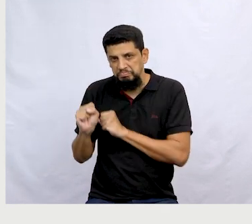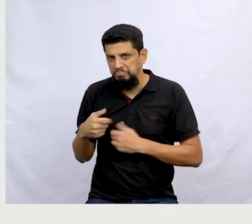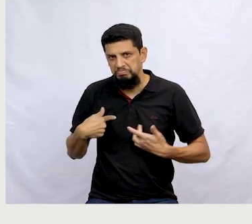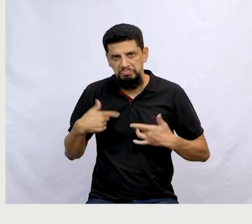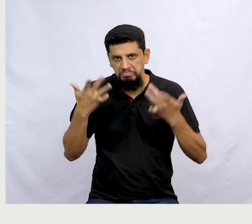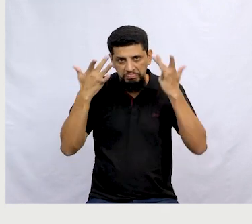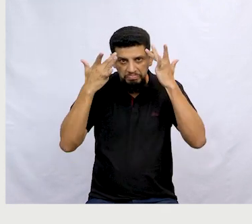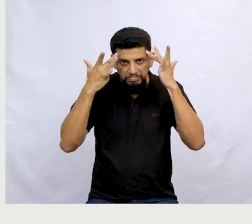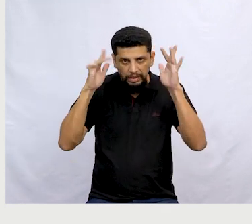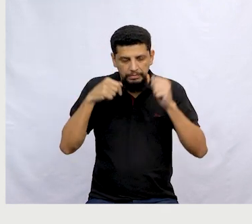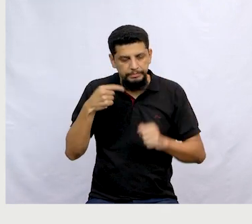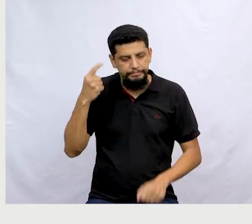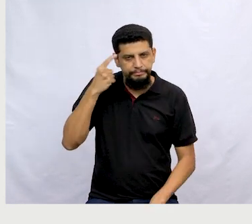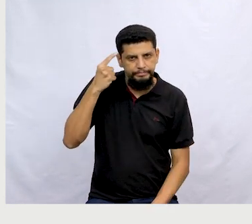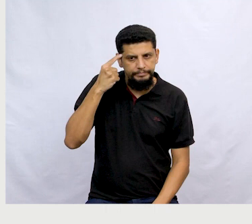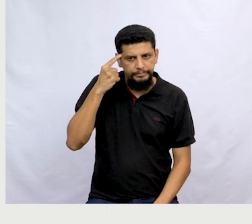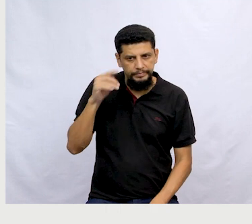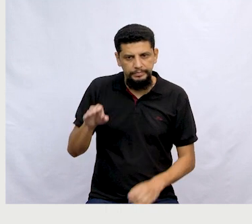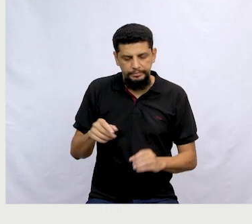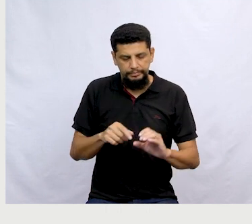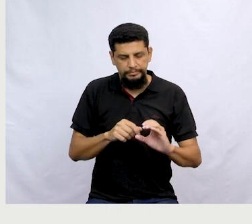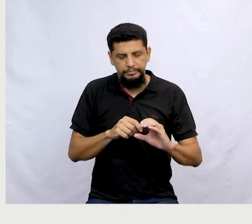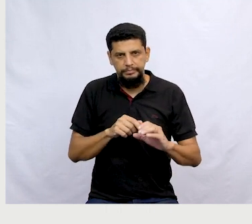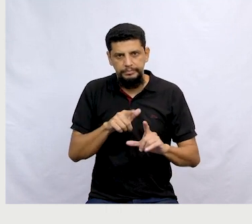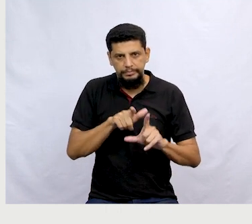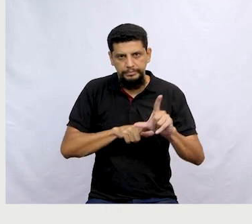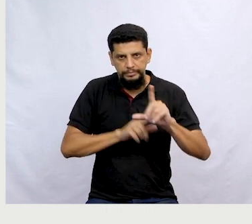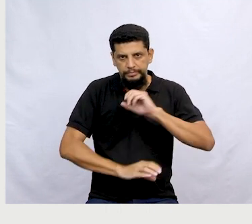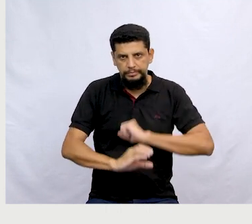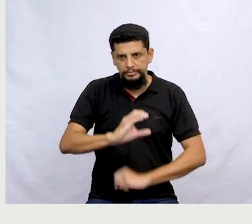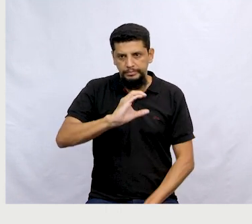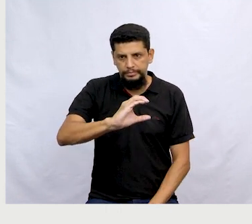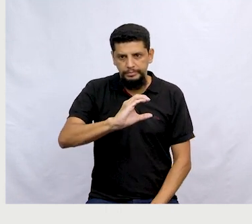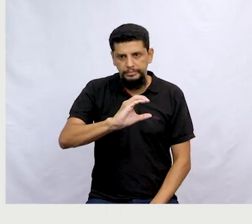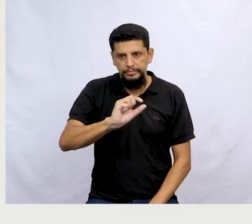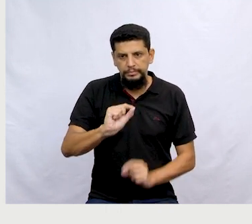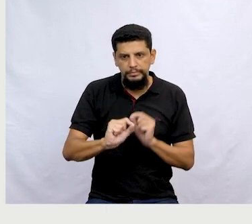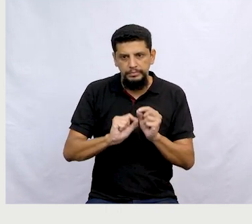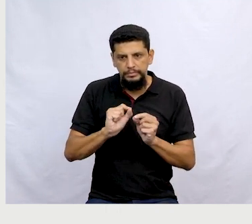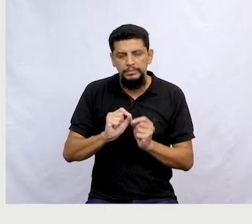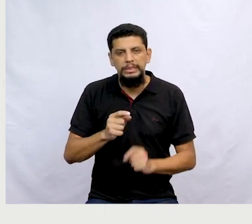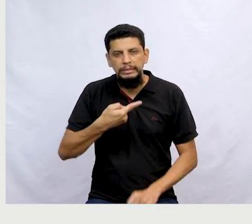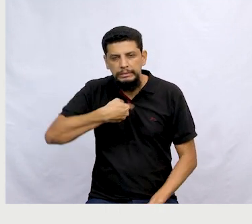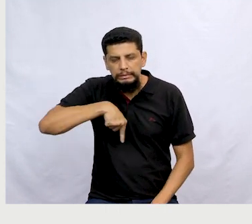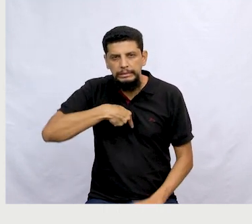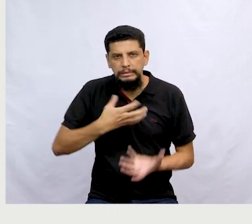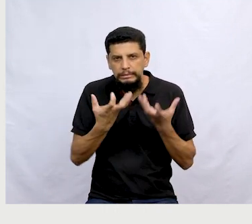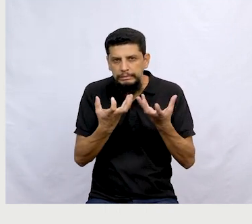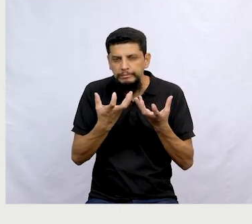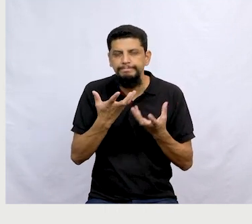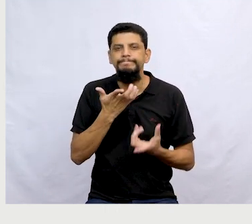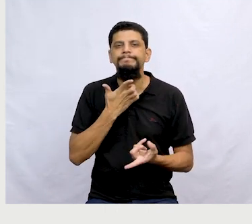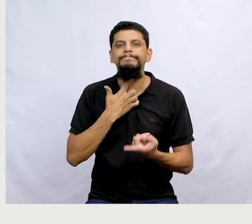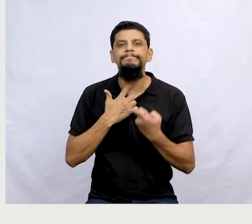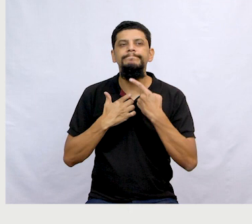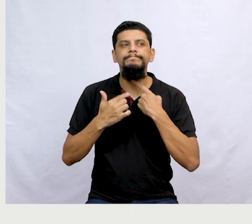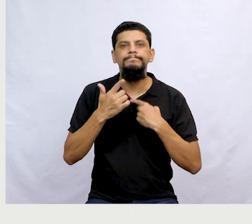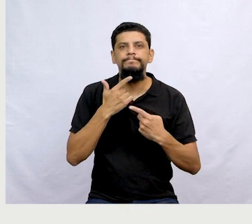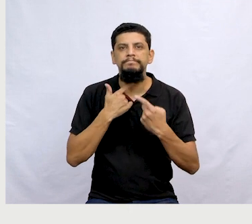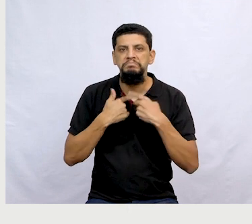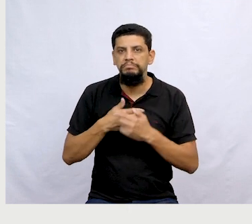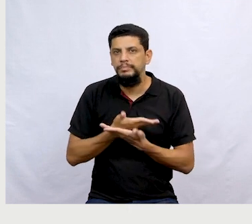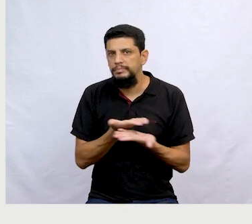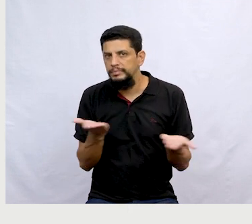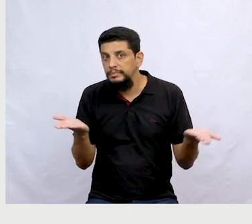sei. Vamos pensar. E a letra C, gente, esse sonho que é aquilo, algo que nós desejamos muito, que a gente quer muito.